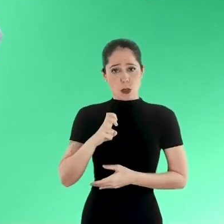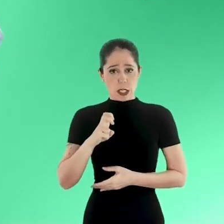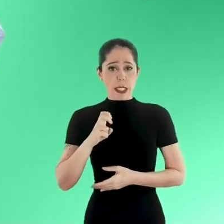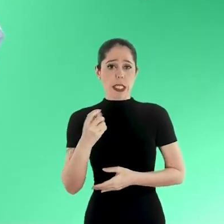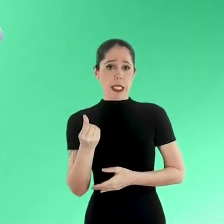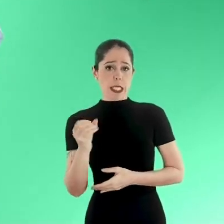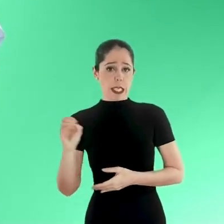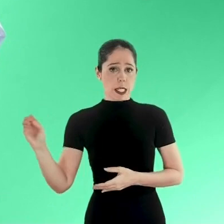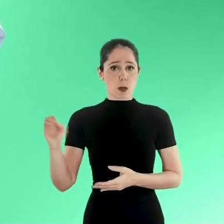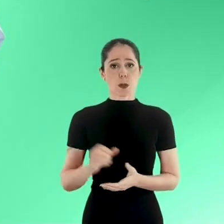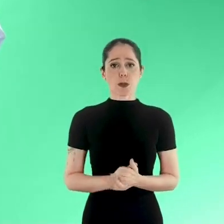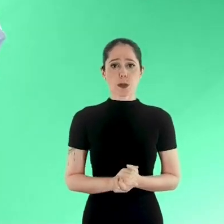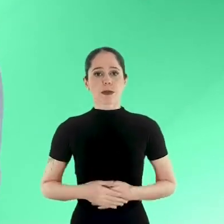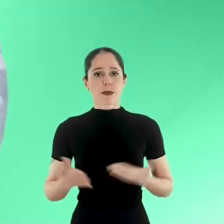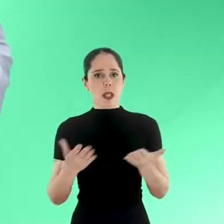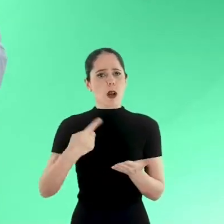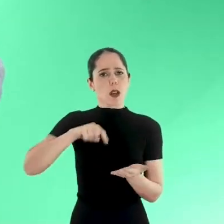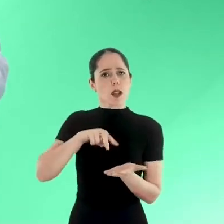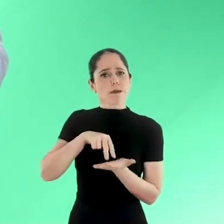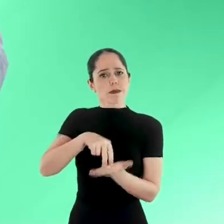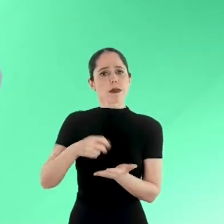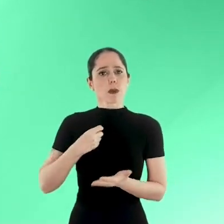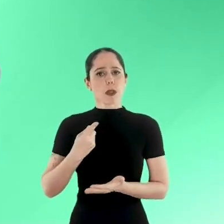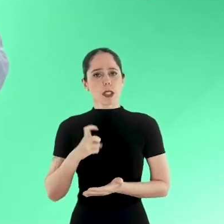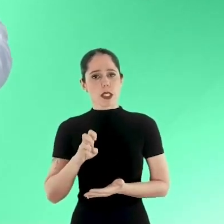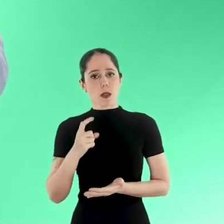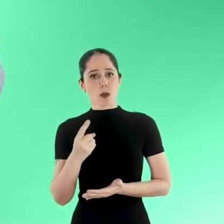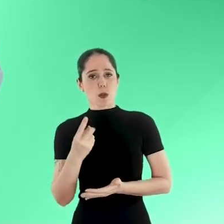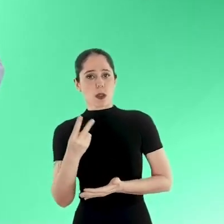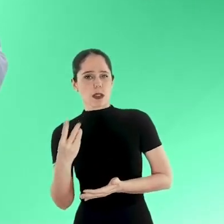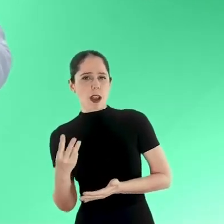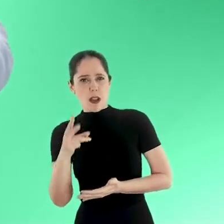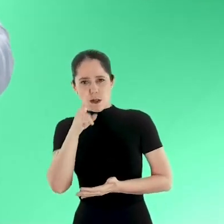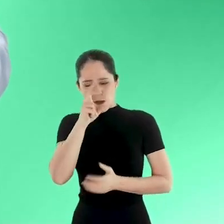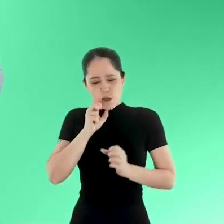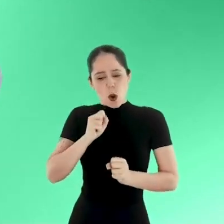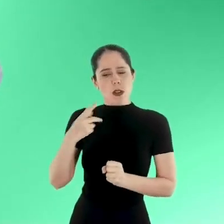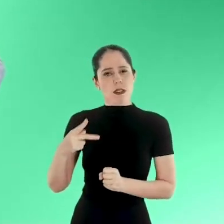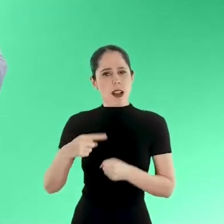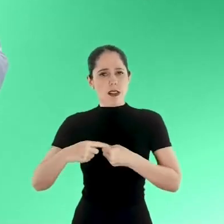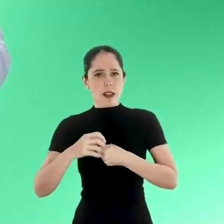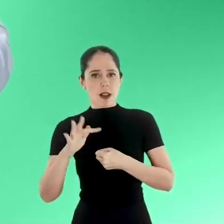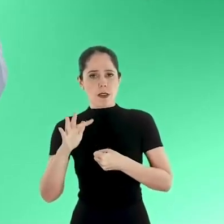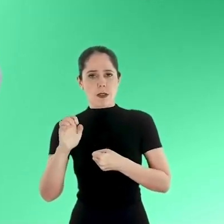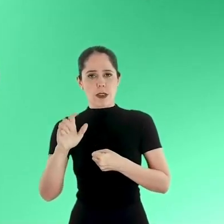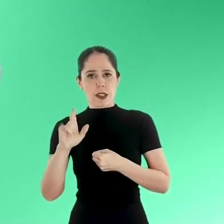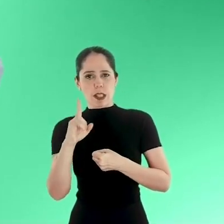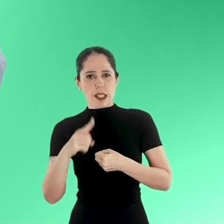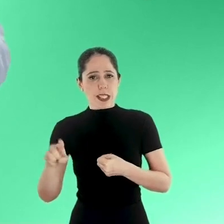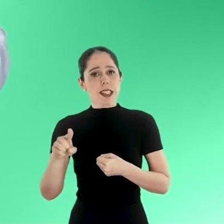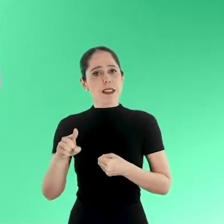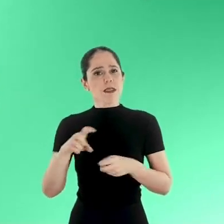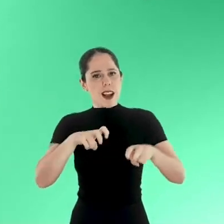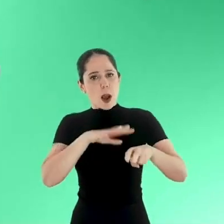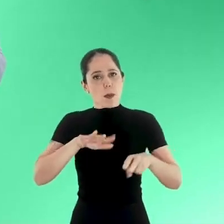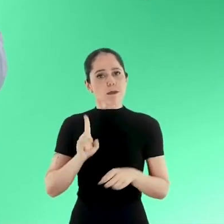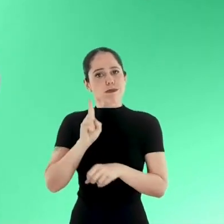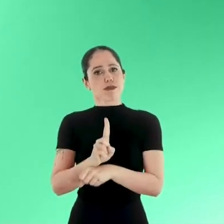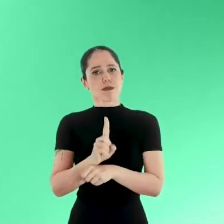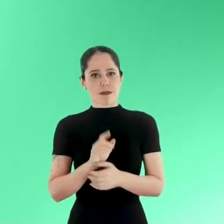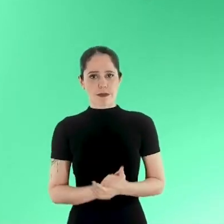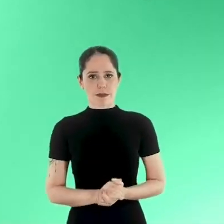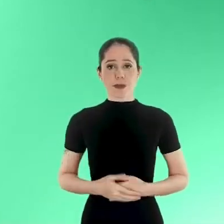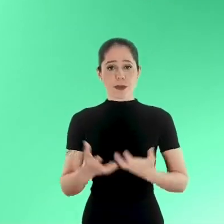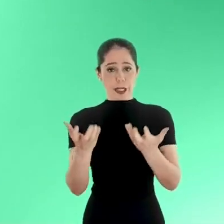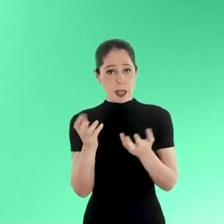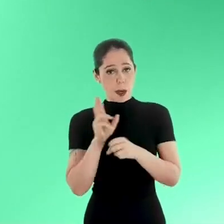vereador Luz, 15, 600. Agora é a nossa vez. 15, 1, 2, 3. Everton Kramer, o Branquinho, a força de feliz